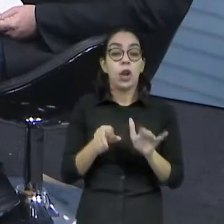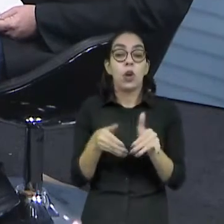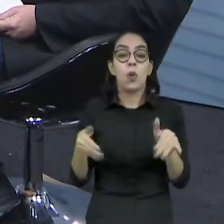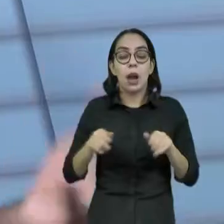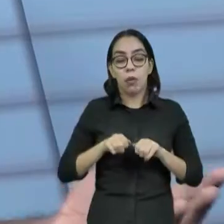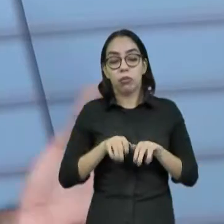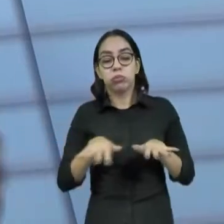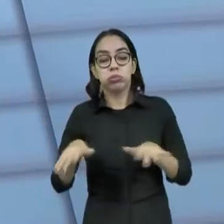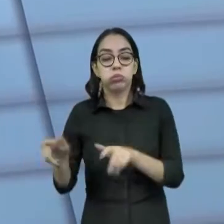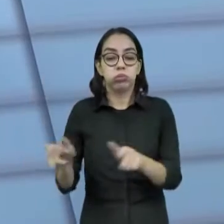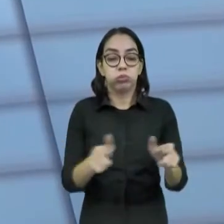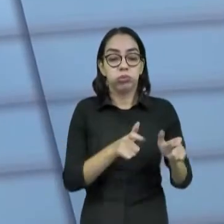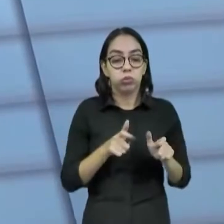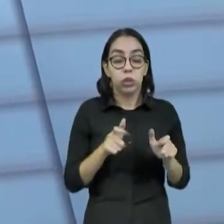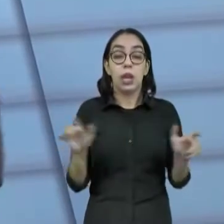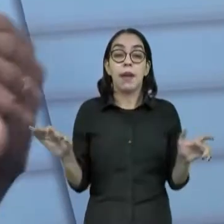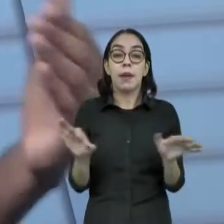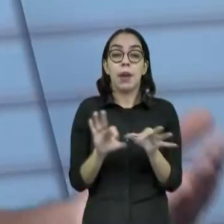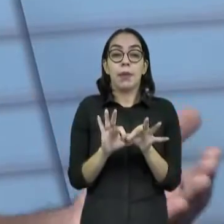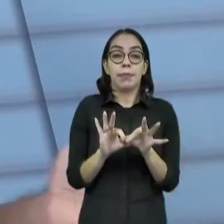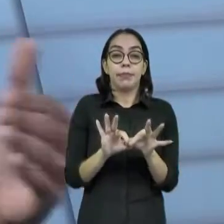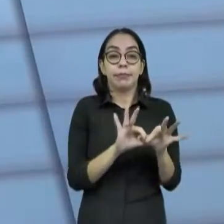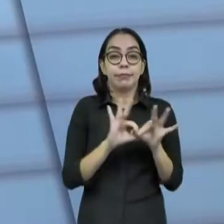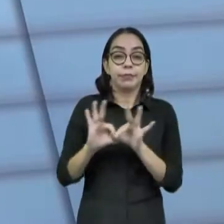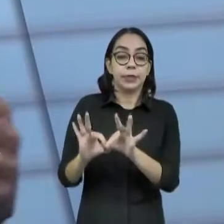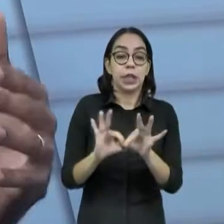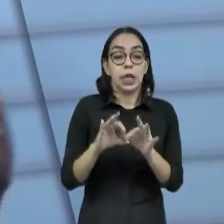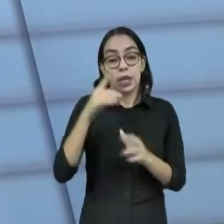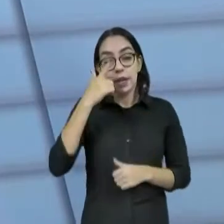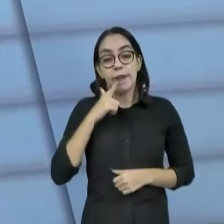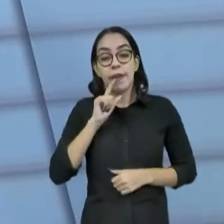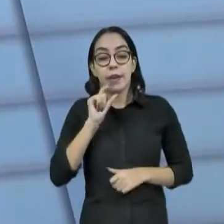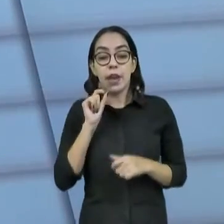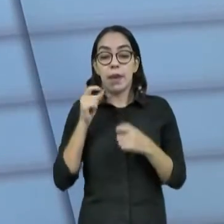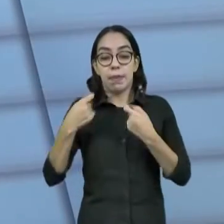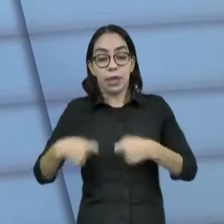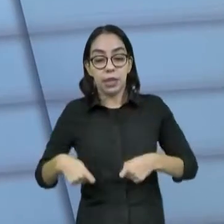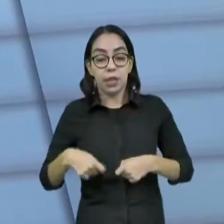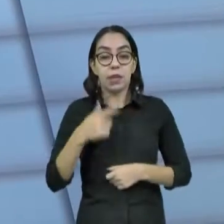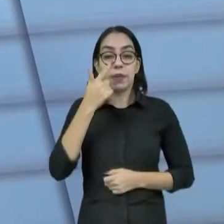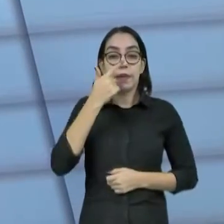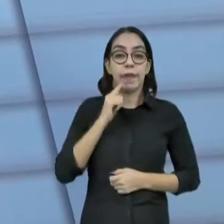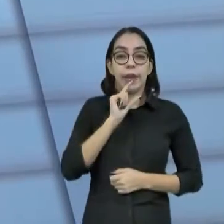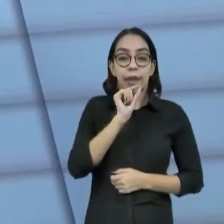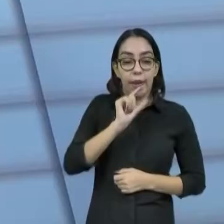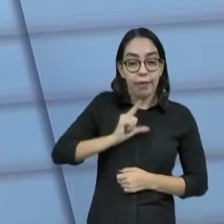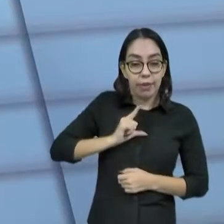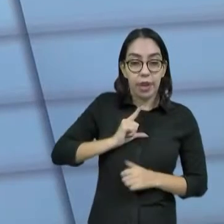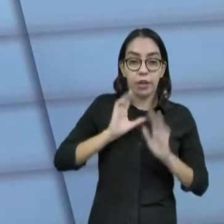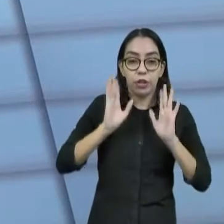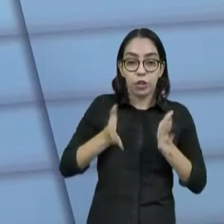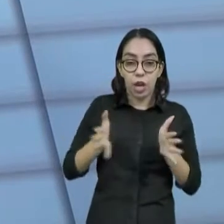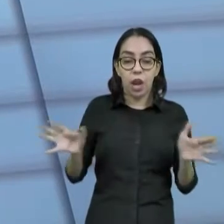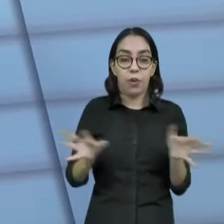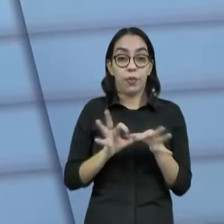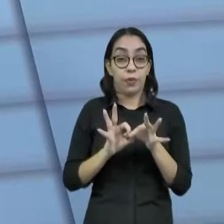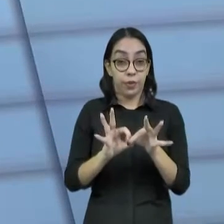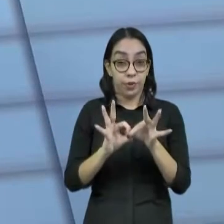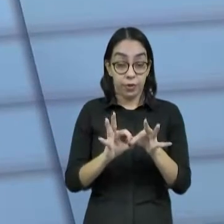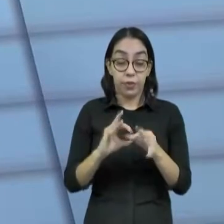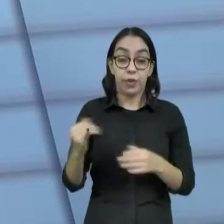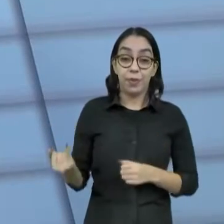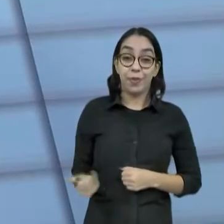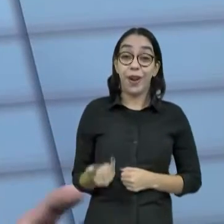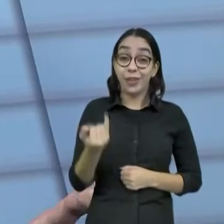linkar quem tem com quem precisa, quem tem um pouco, quem tem um outro pouco para somar e fazer de fato acontecer. Essa é a importância